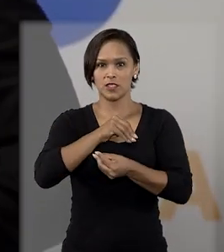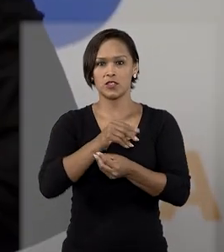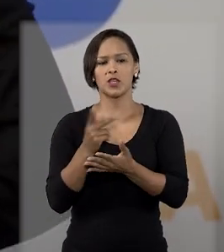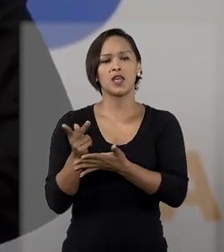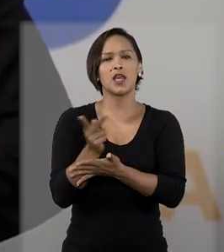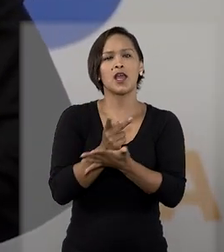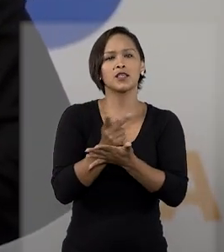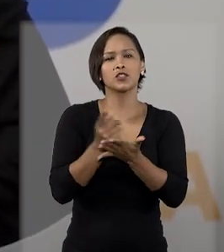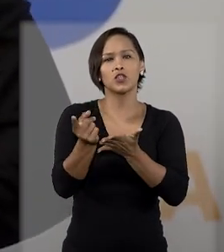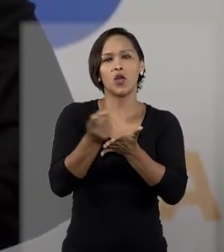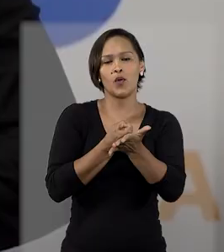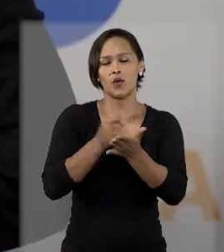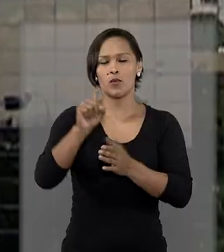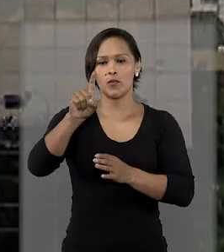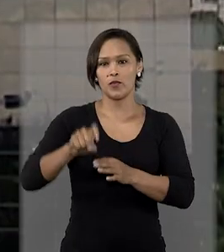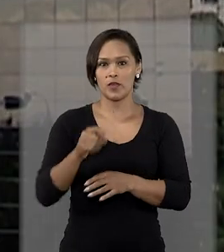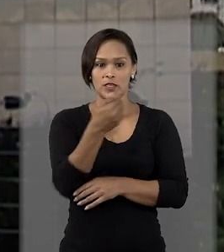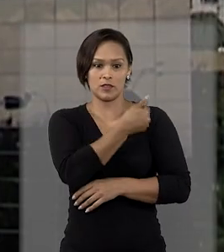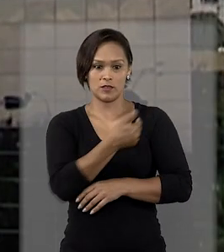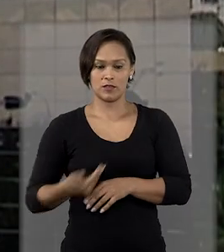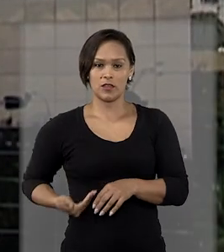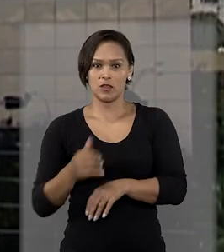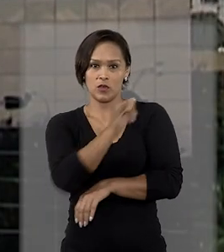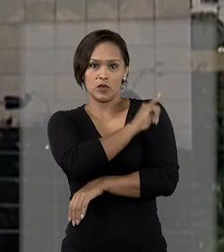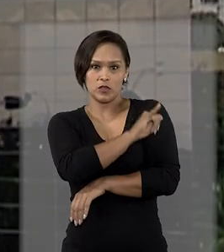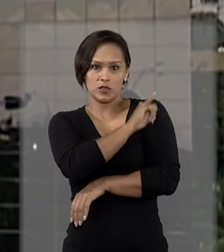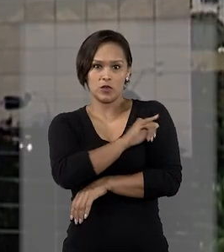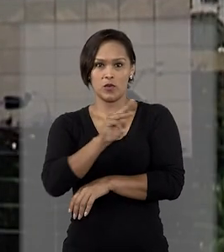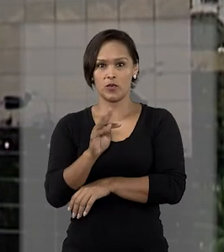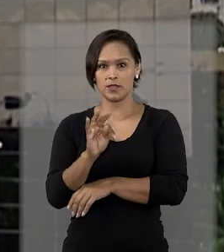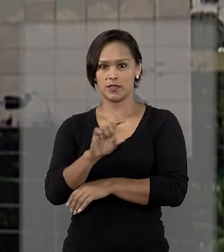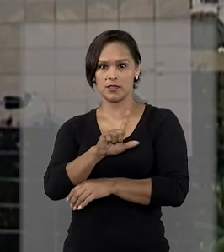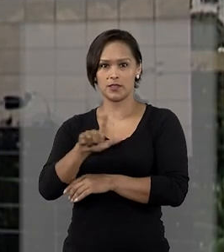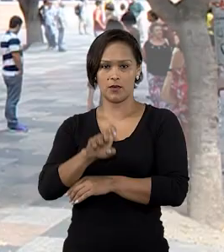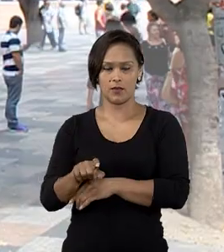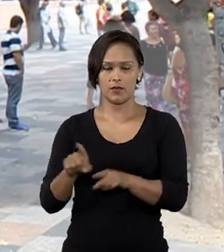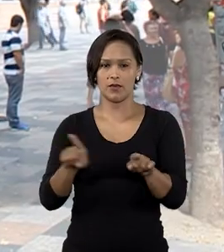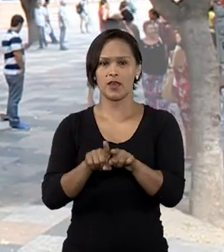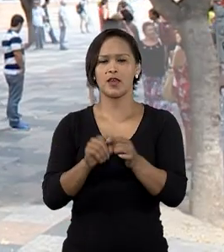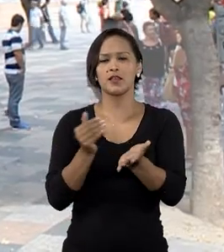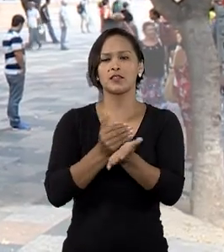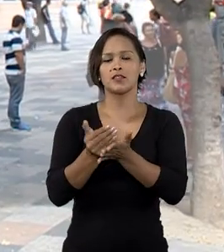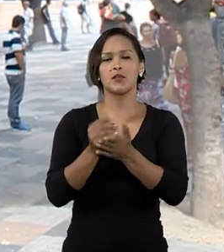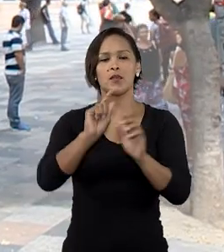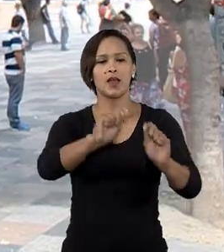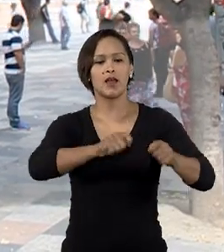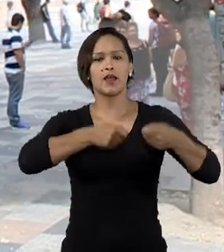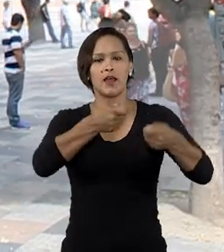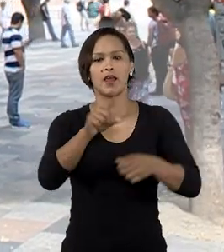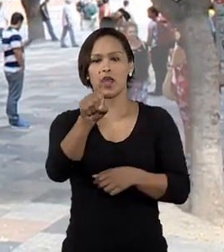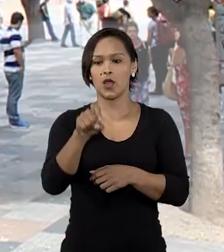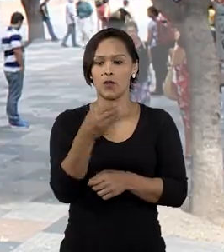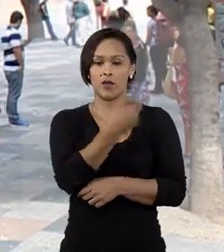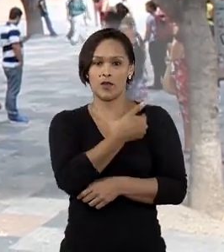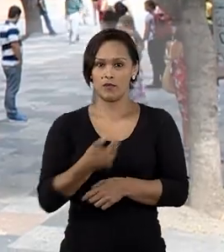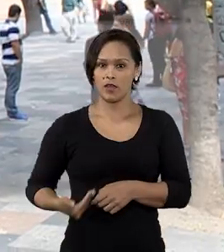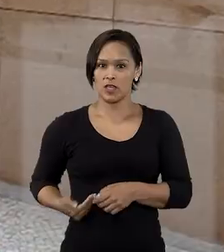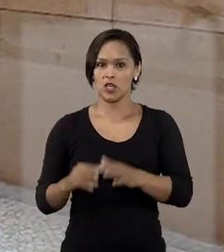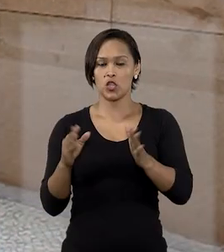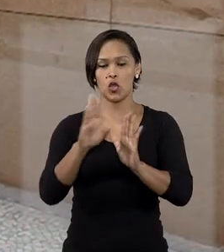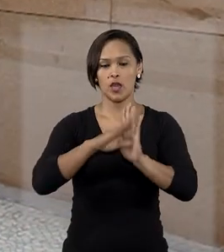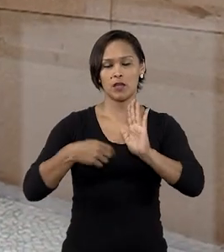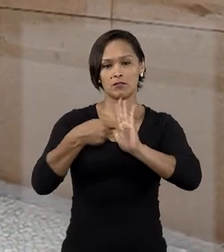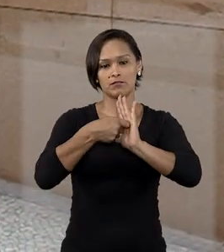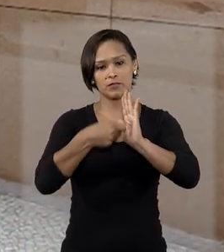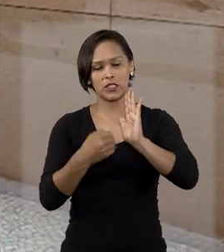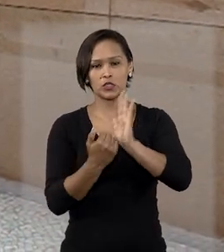mandato do ex-governador do Rio de Janeiro, Wilson Witzel. Inicialmente, a defesa do ex-governador impetrou o mandado de